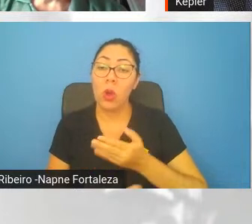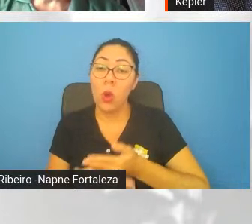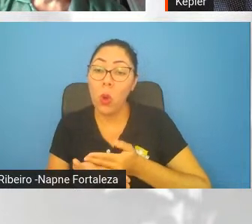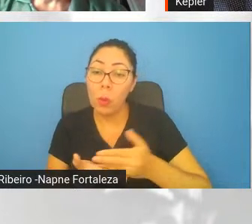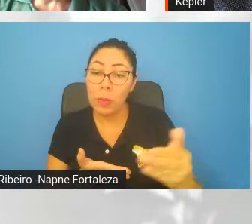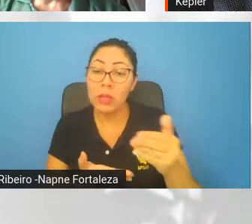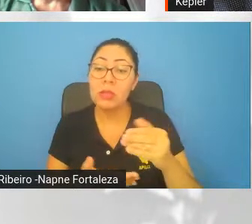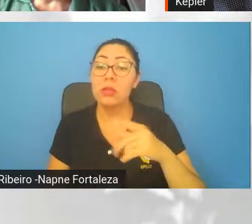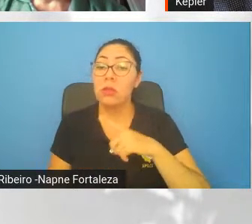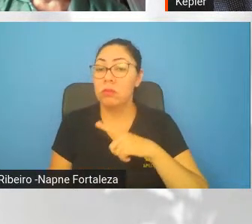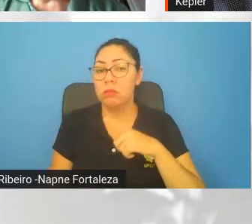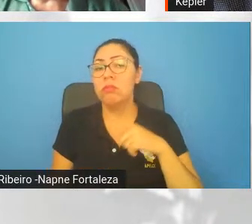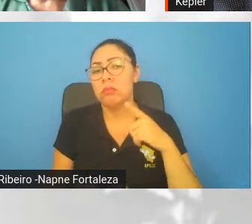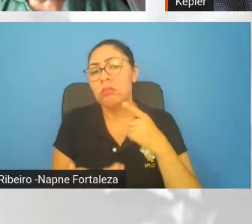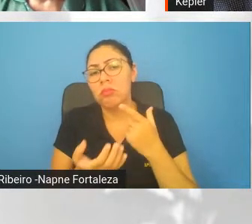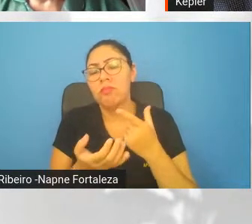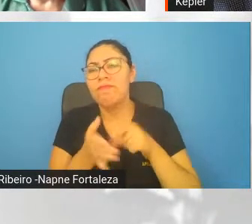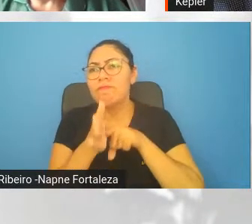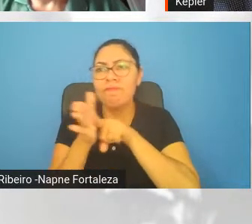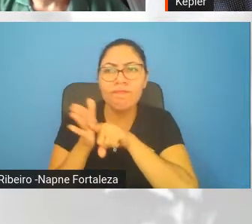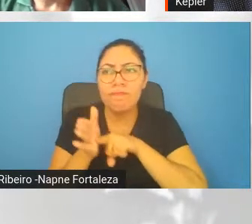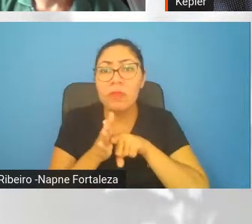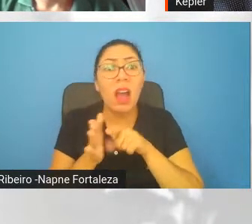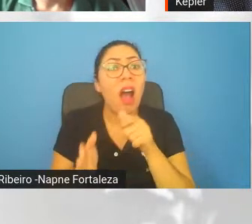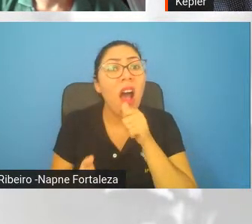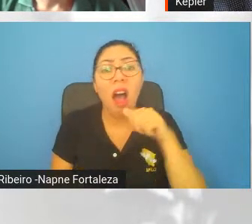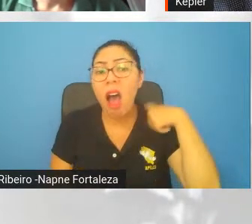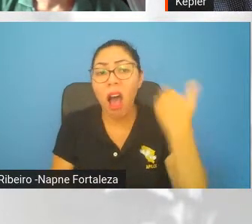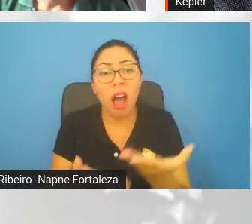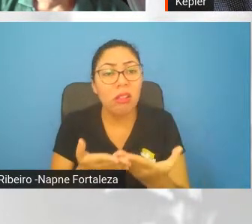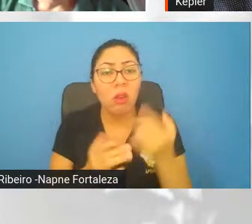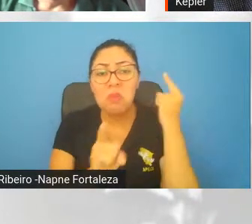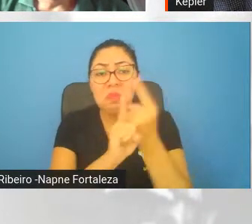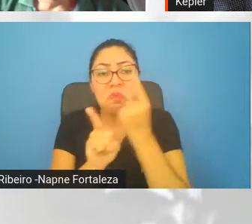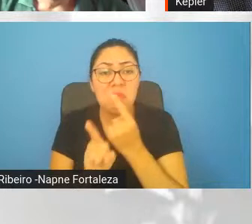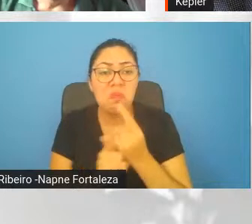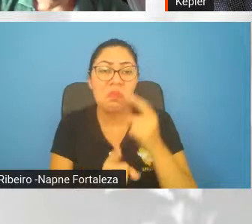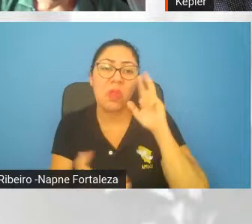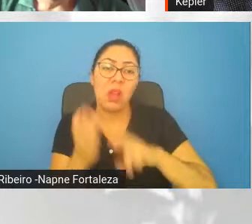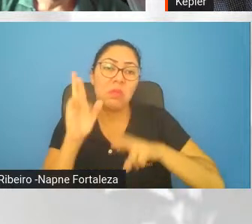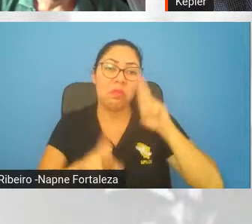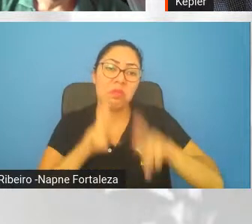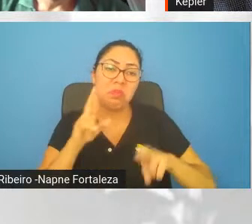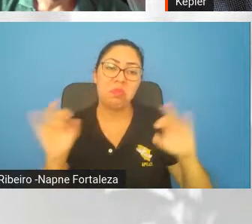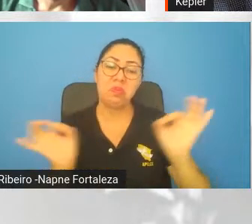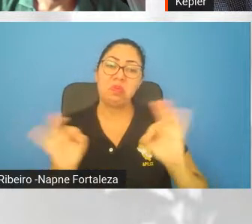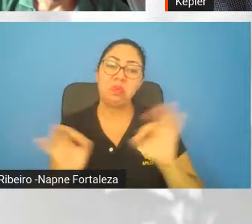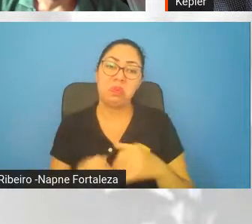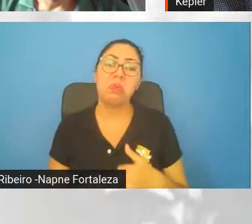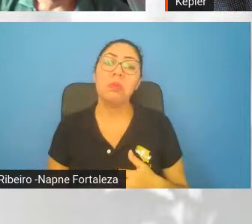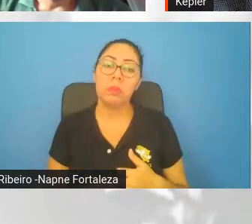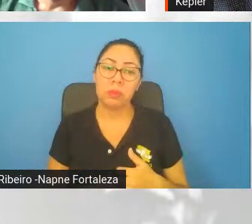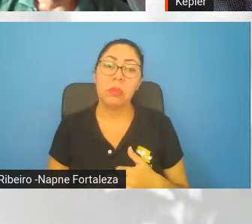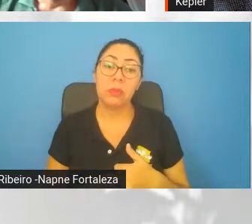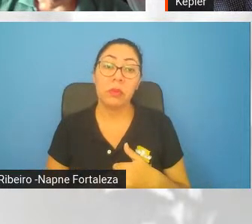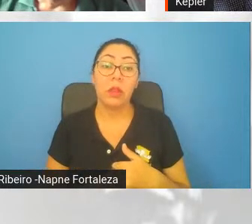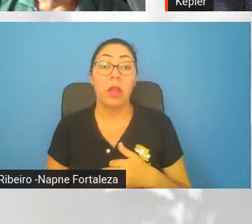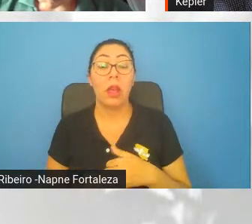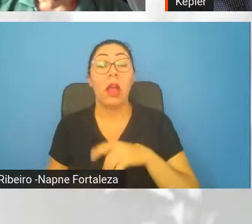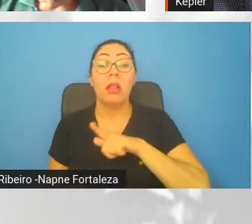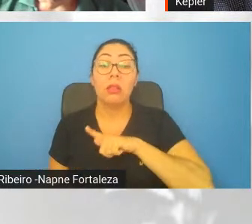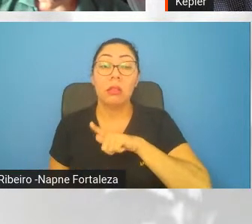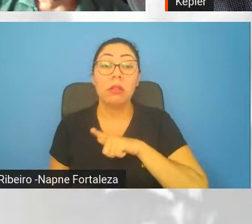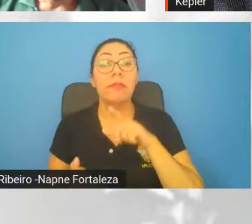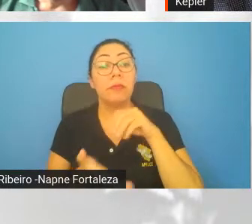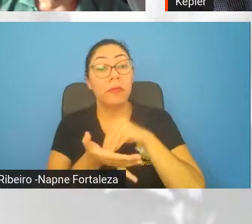ainda e que na verdade motivam uma série de projetos, inclusive construção de instrumentação